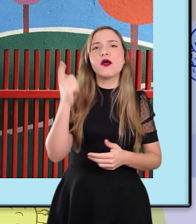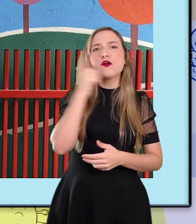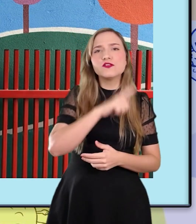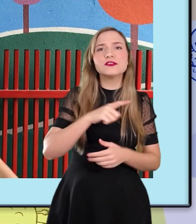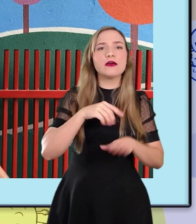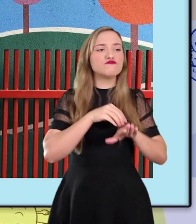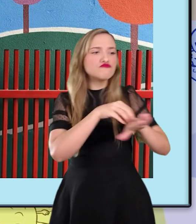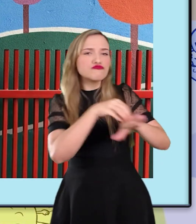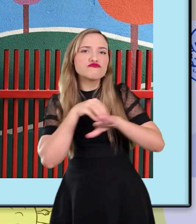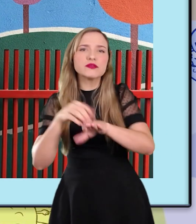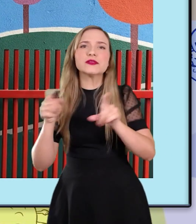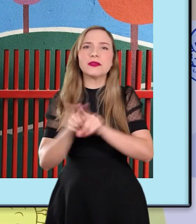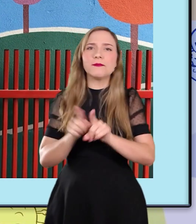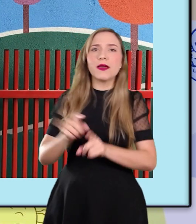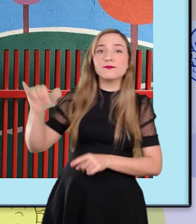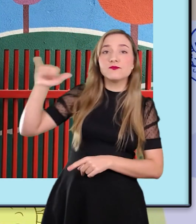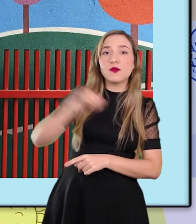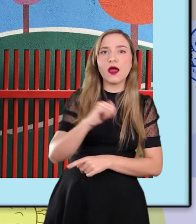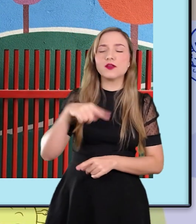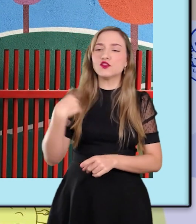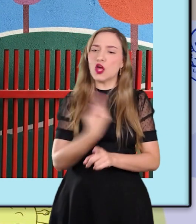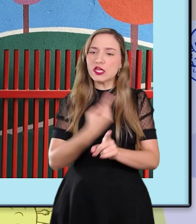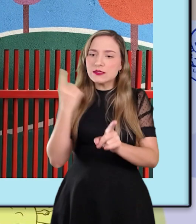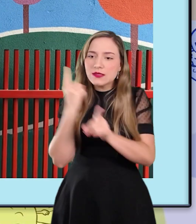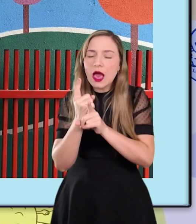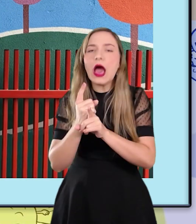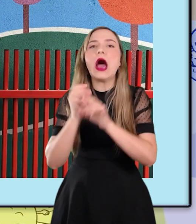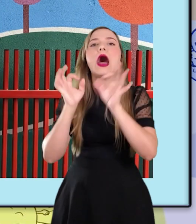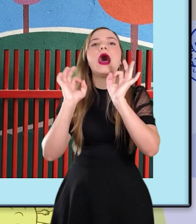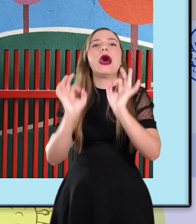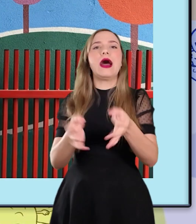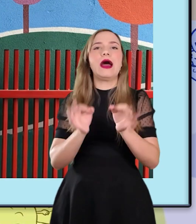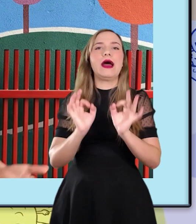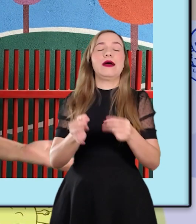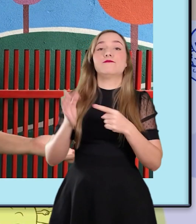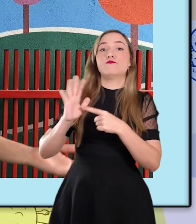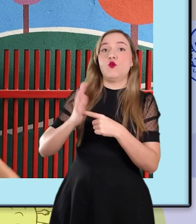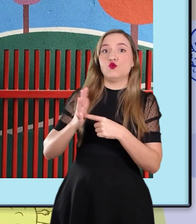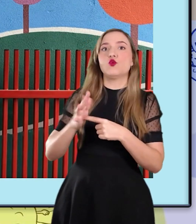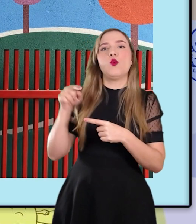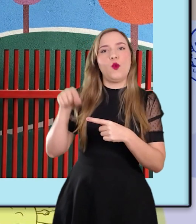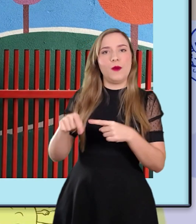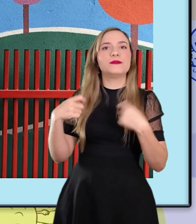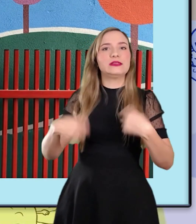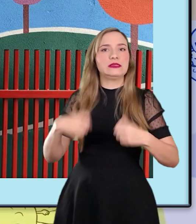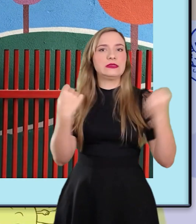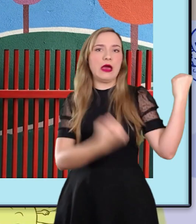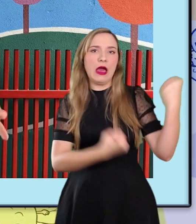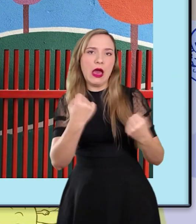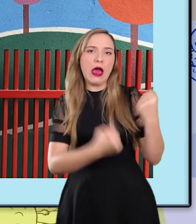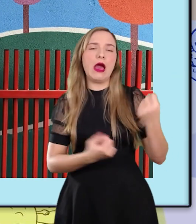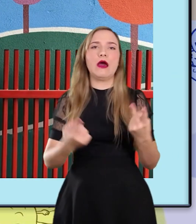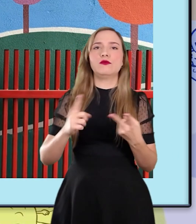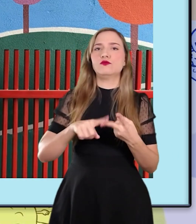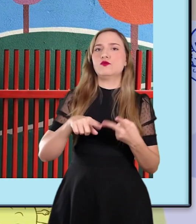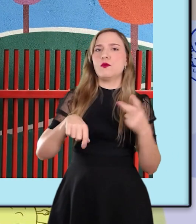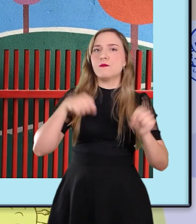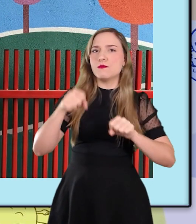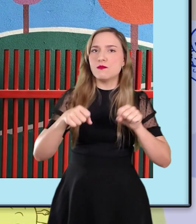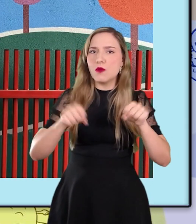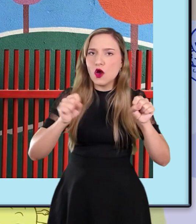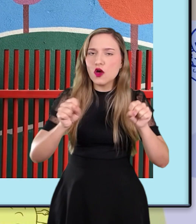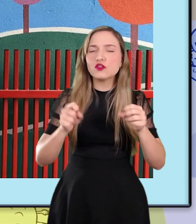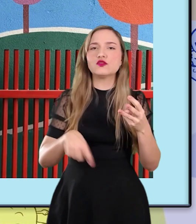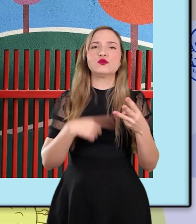faziam para andar. E descobrimos que realmente o motor ajuda o carro, a moto,